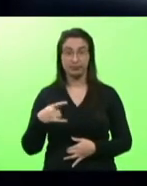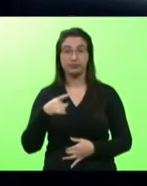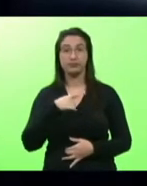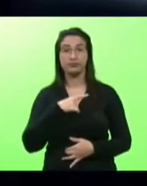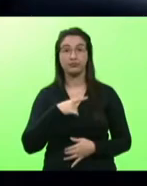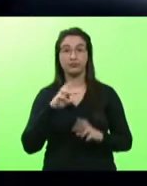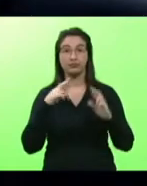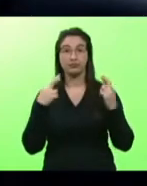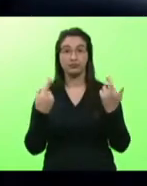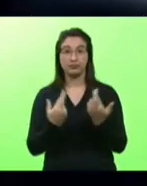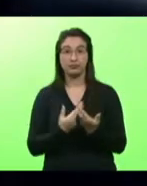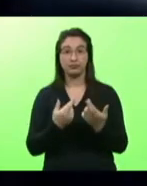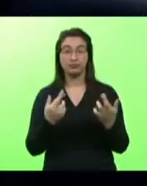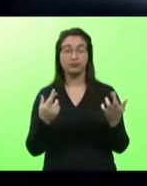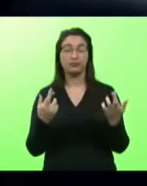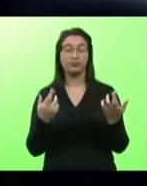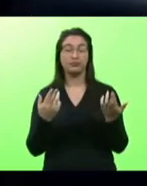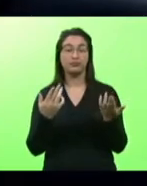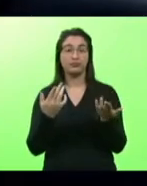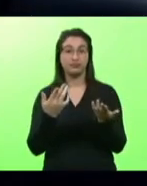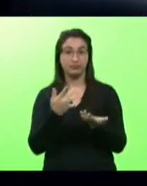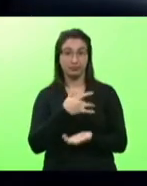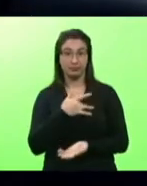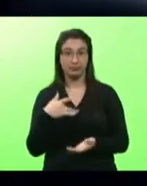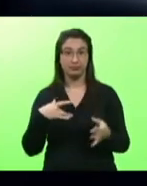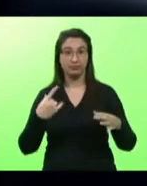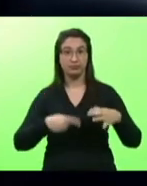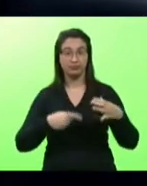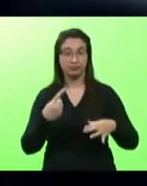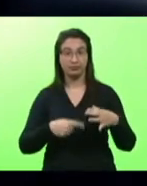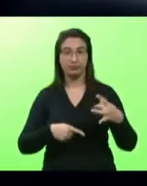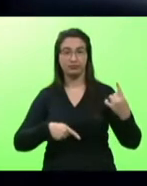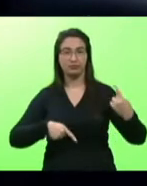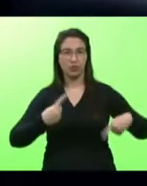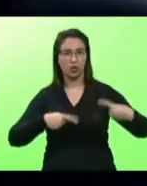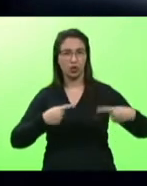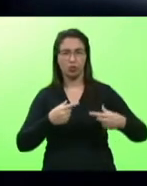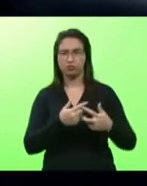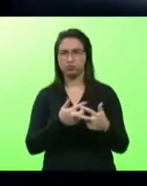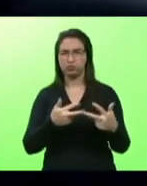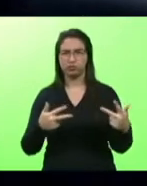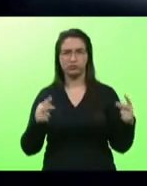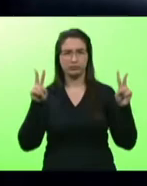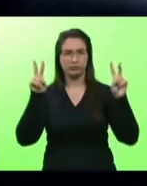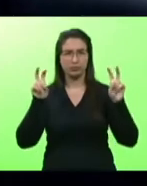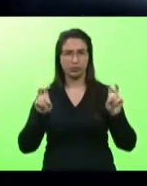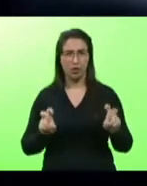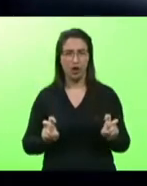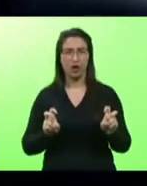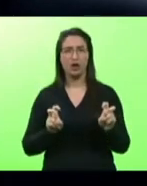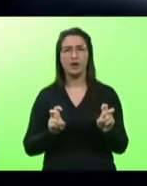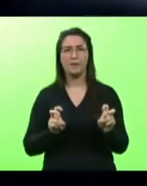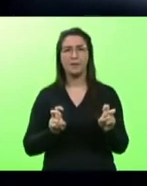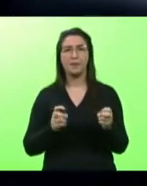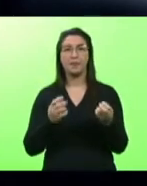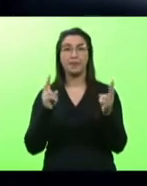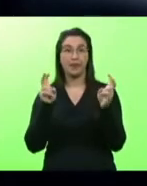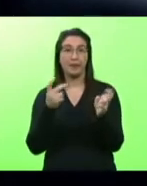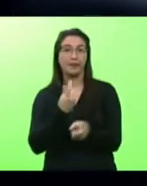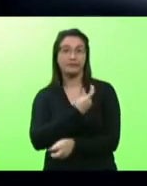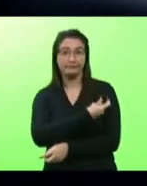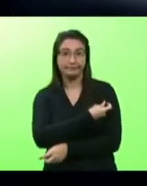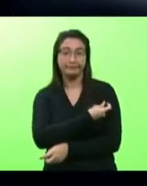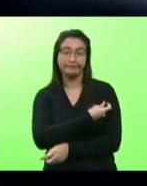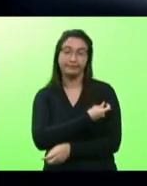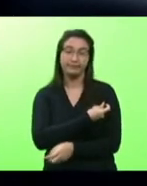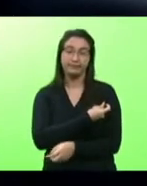ordinária da comissão de saúde aonde debatemos uma série de questões inclusive em relação às vacinas e